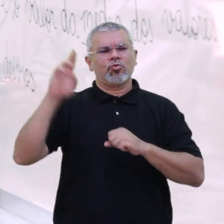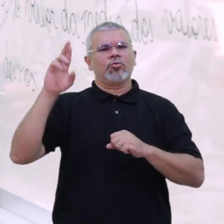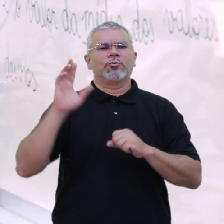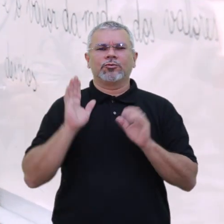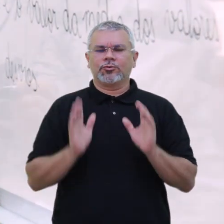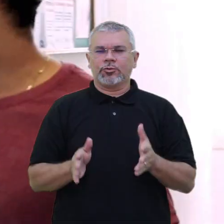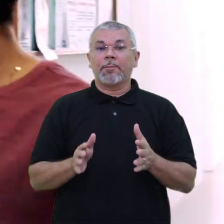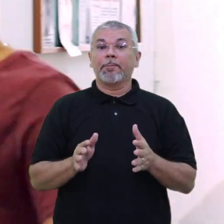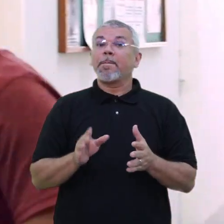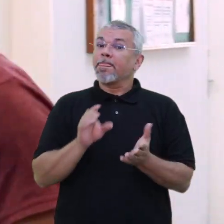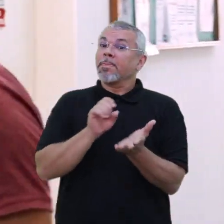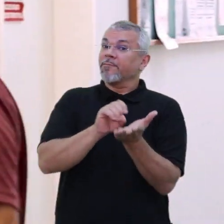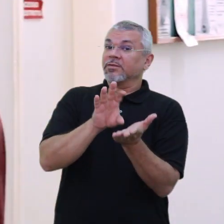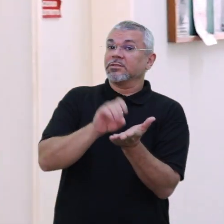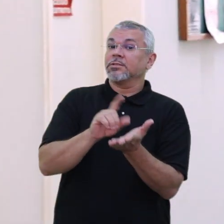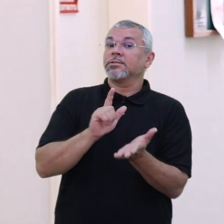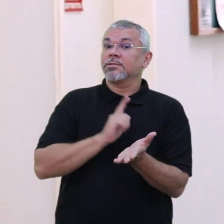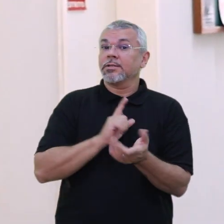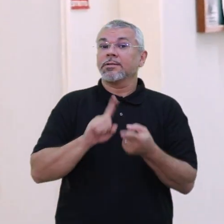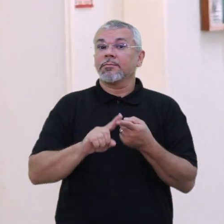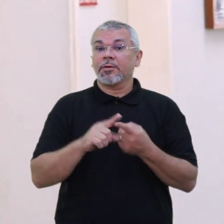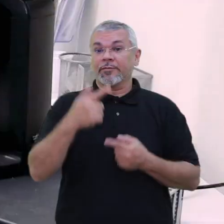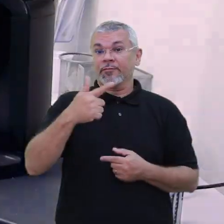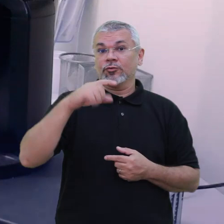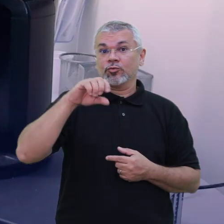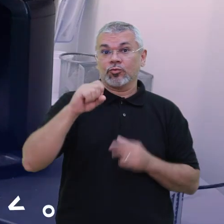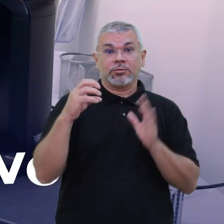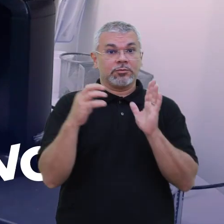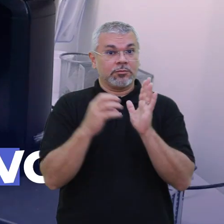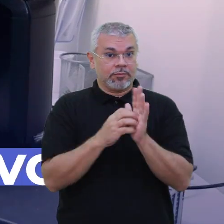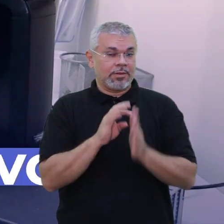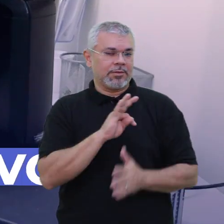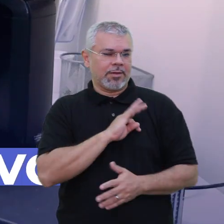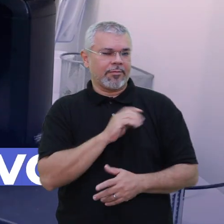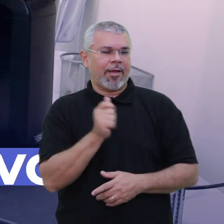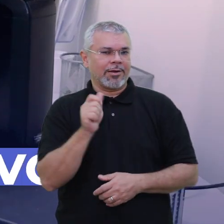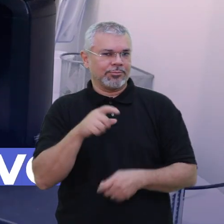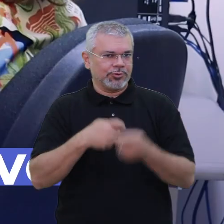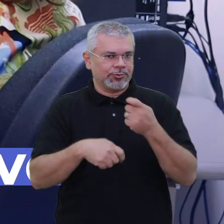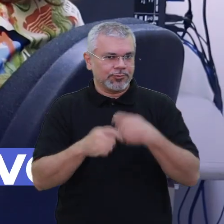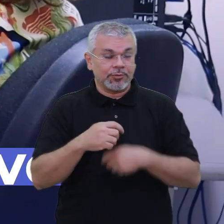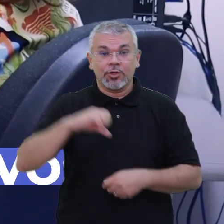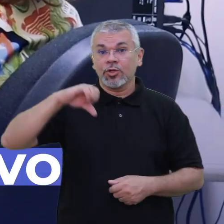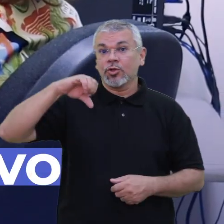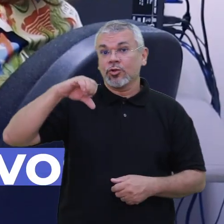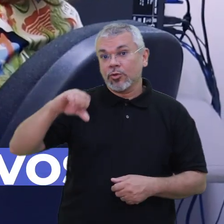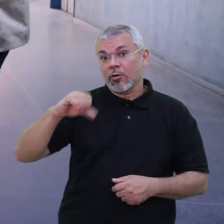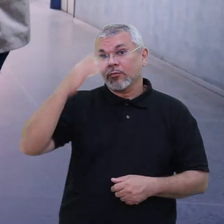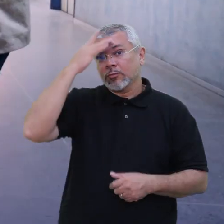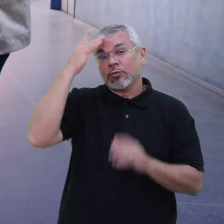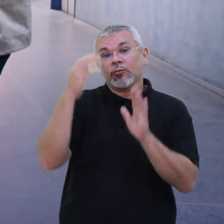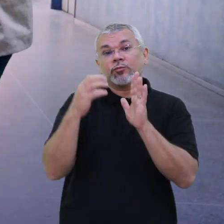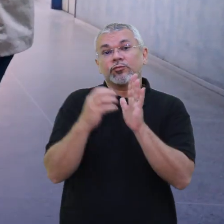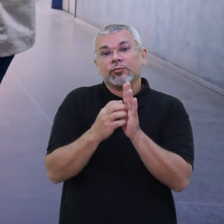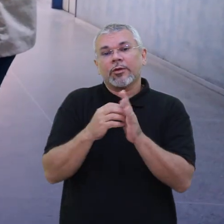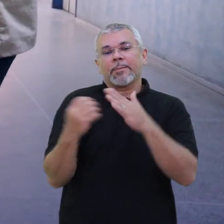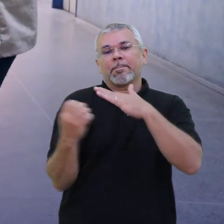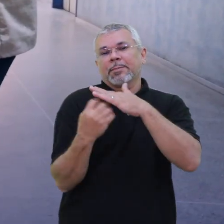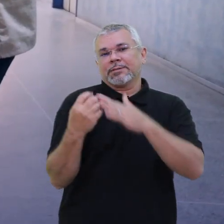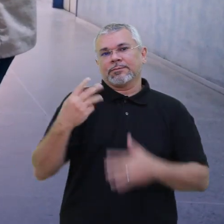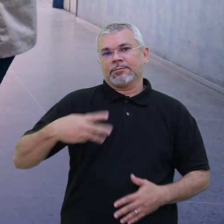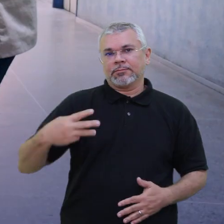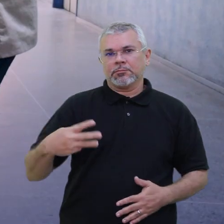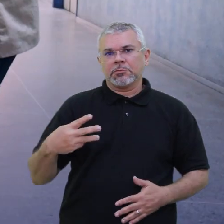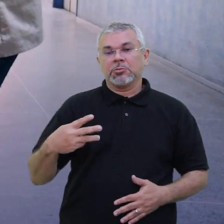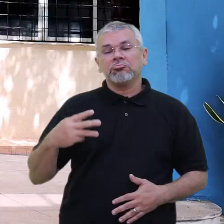doutorado. A faculdade conta também com o apoio de 28 servidores técnico-administrativos e nove funcionários